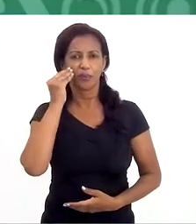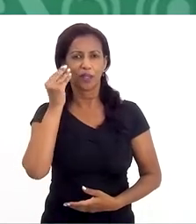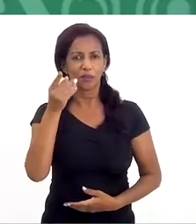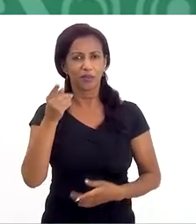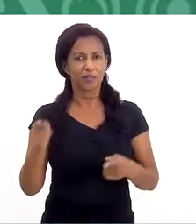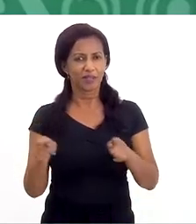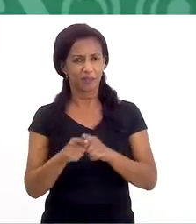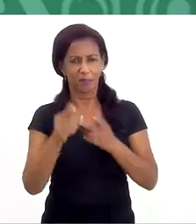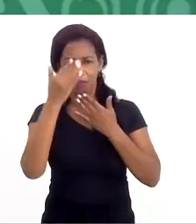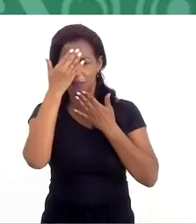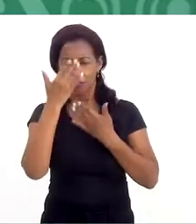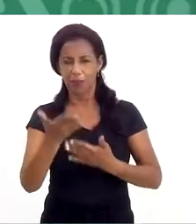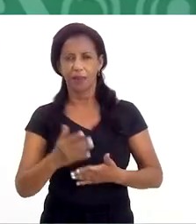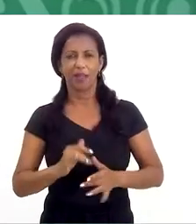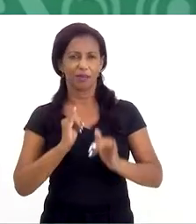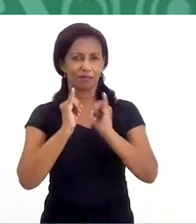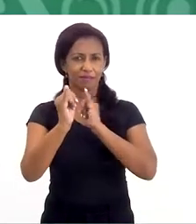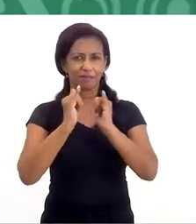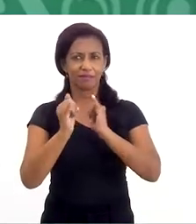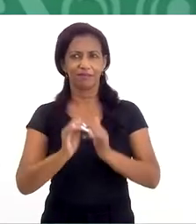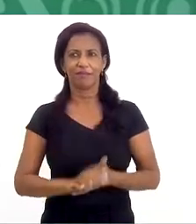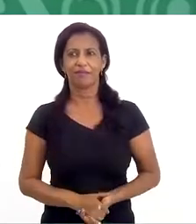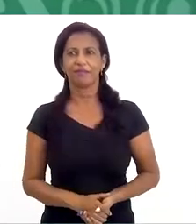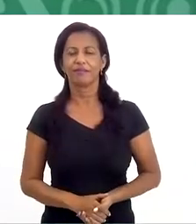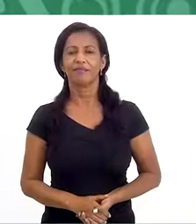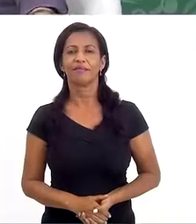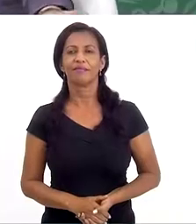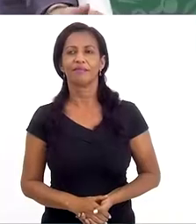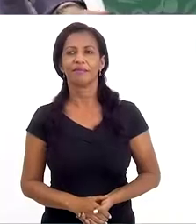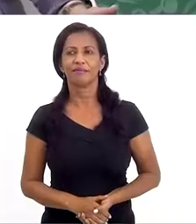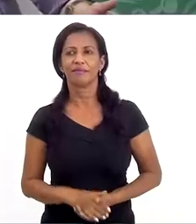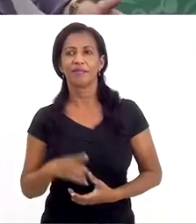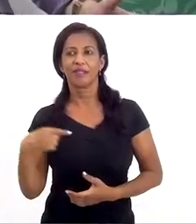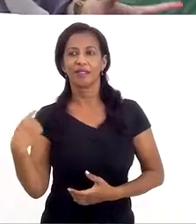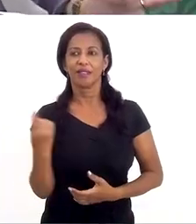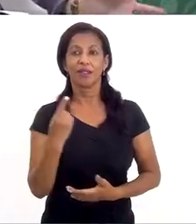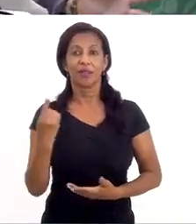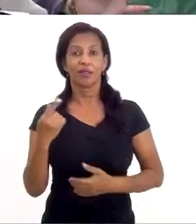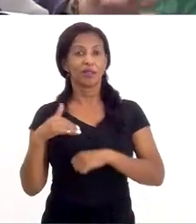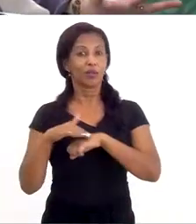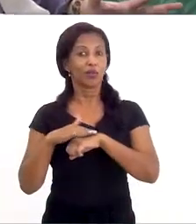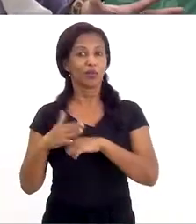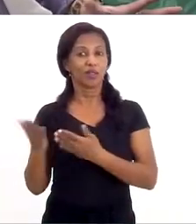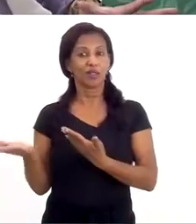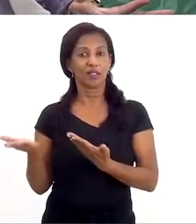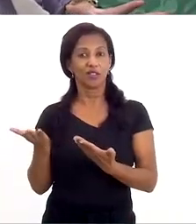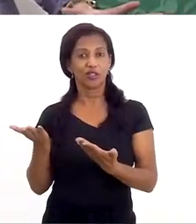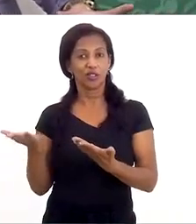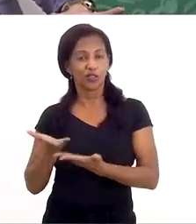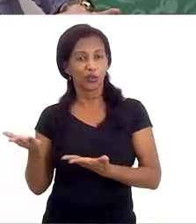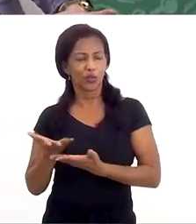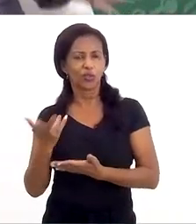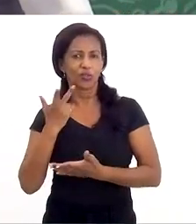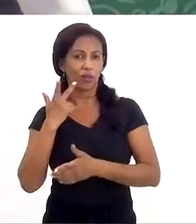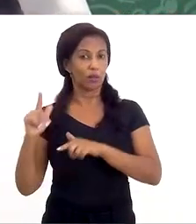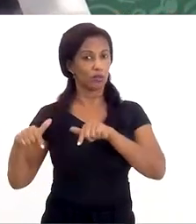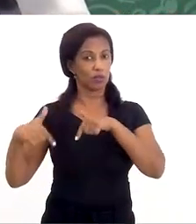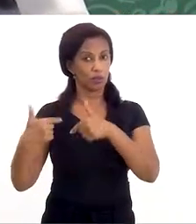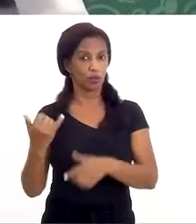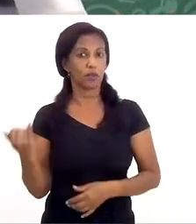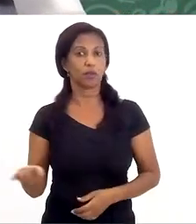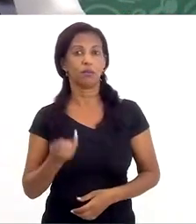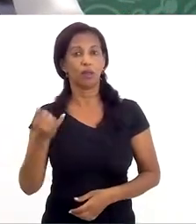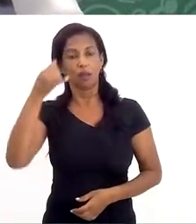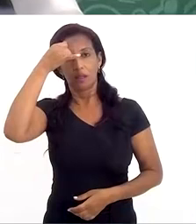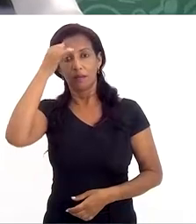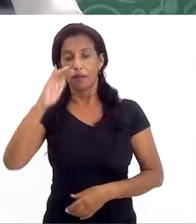grande beijo para você também, muito obrigada pelas suas informações. E na nossa conversa de hoje, falamos de ações importantes